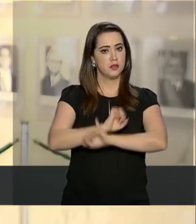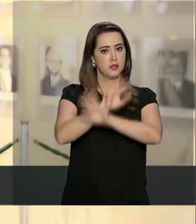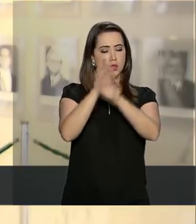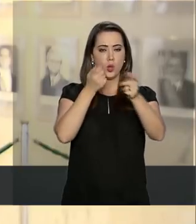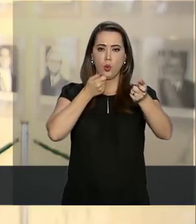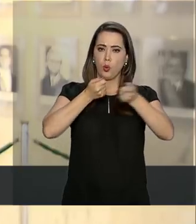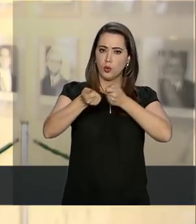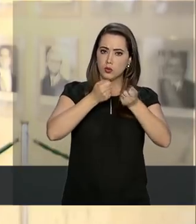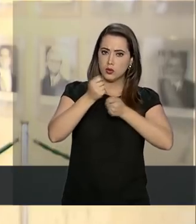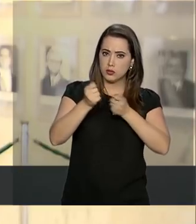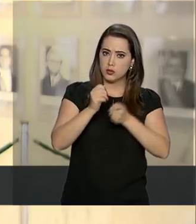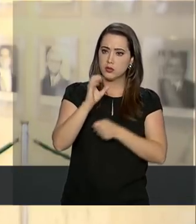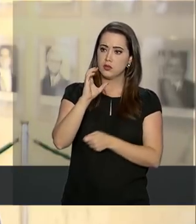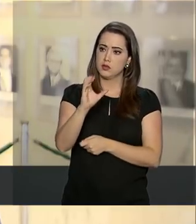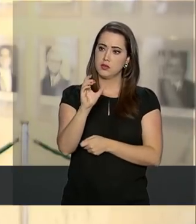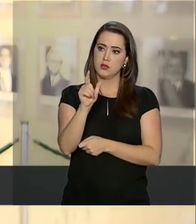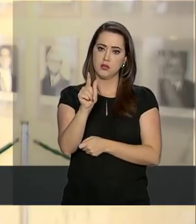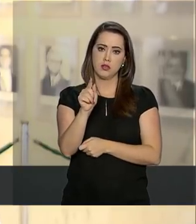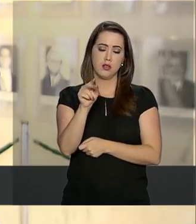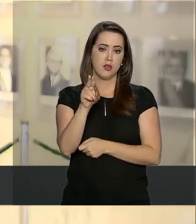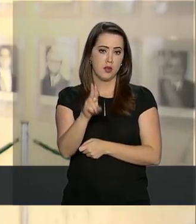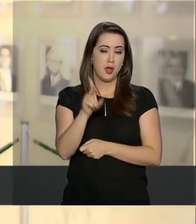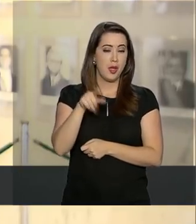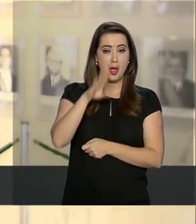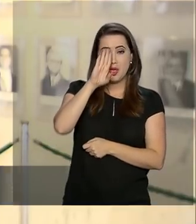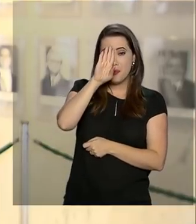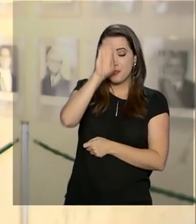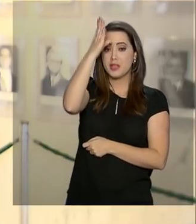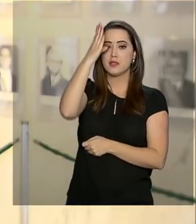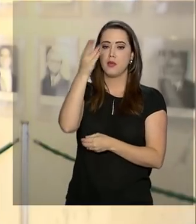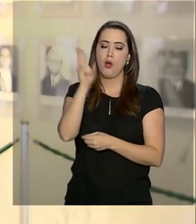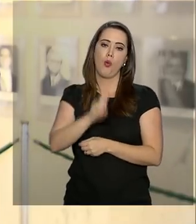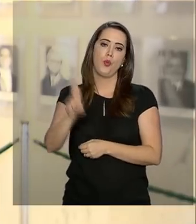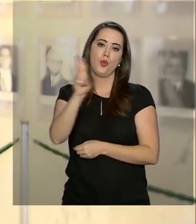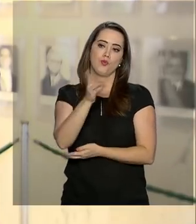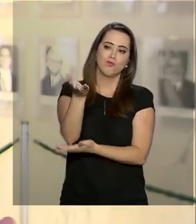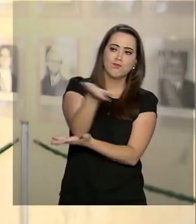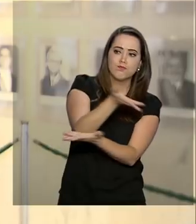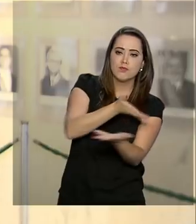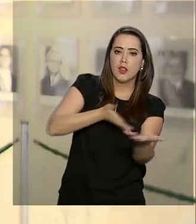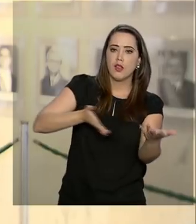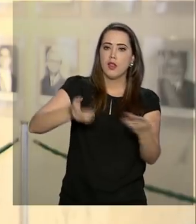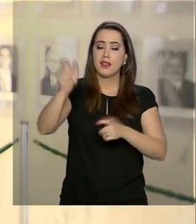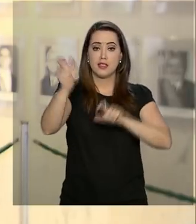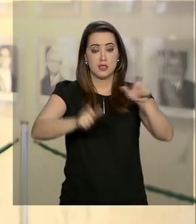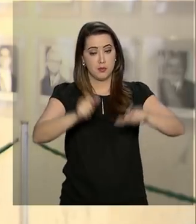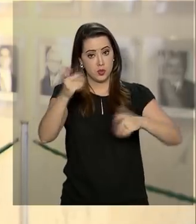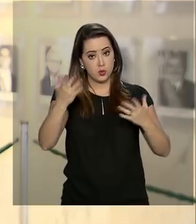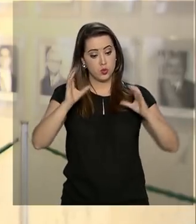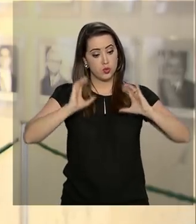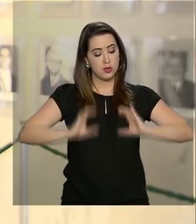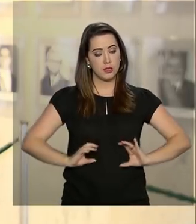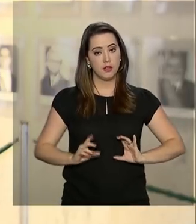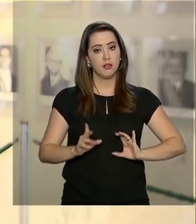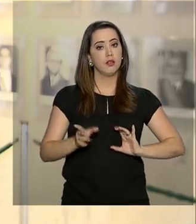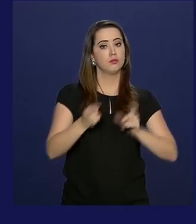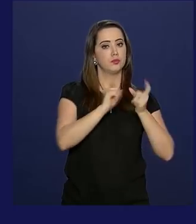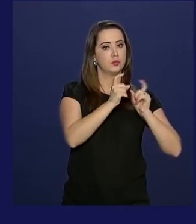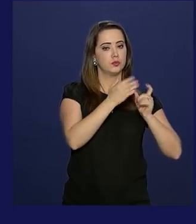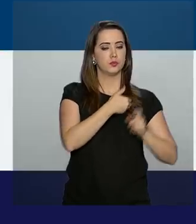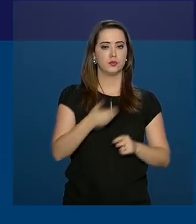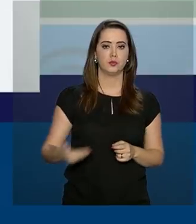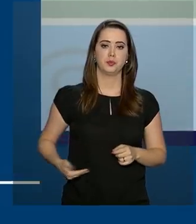Controladoria Geral da União, é a principal ferramenta de mediação entre o cidadão e a administração pública.